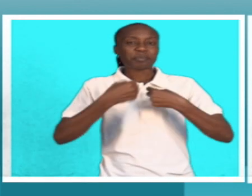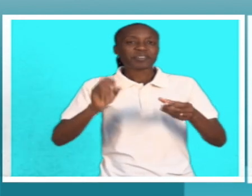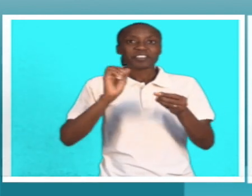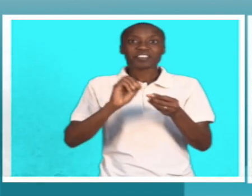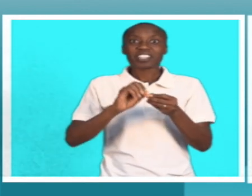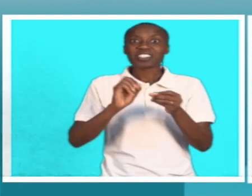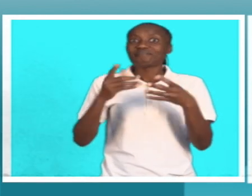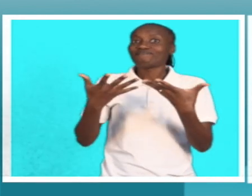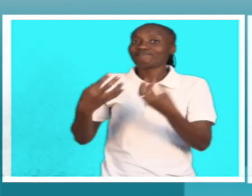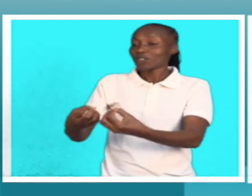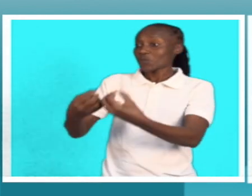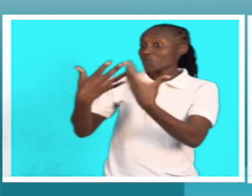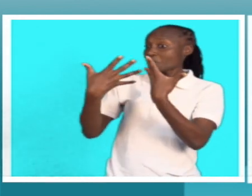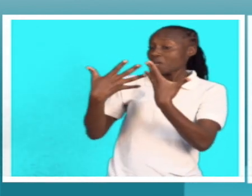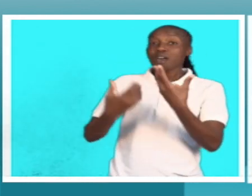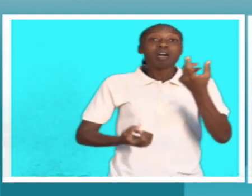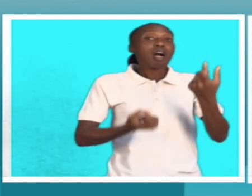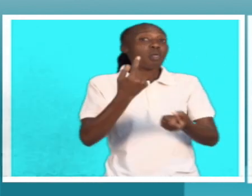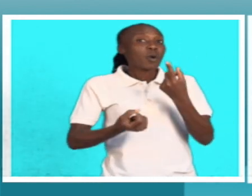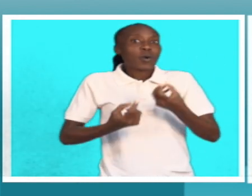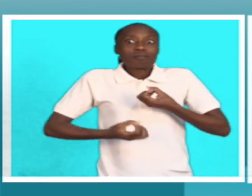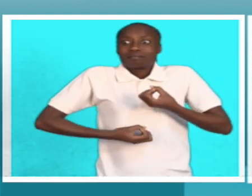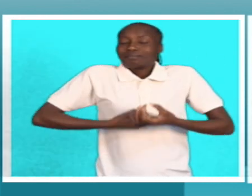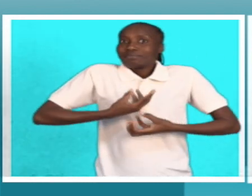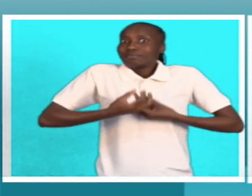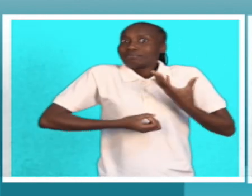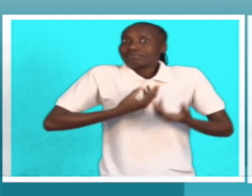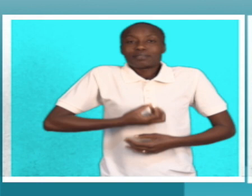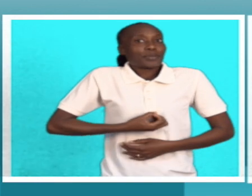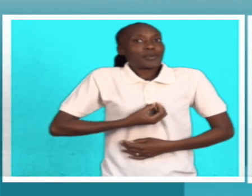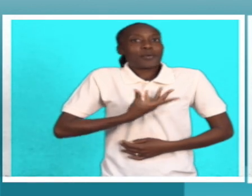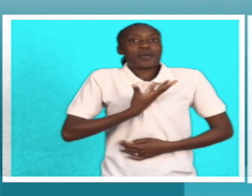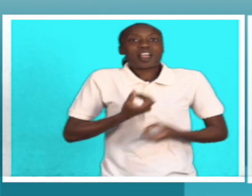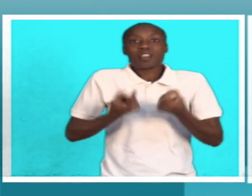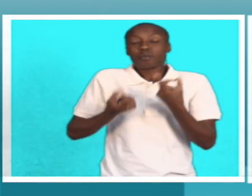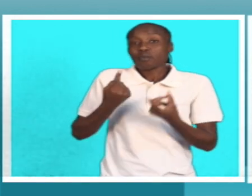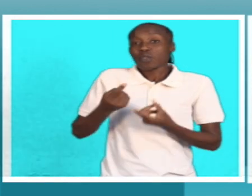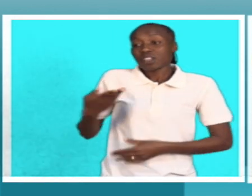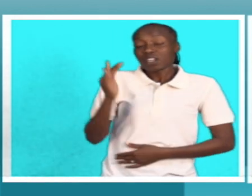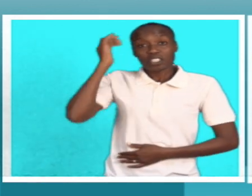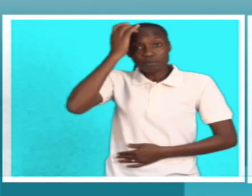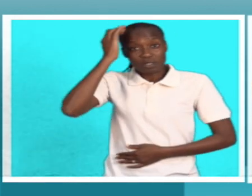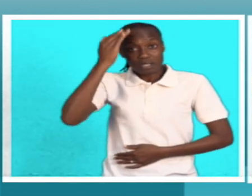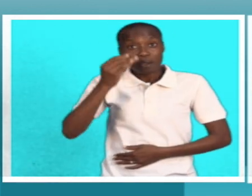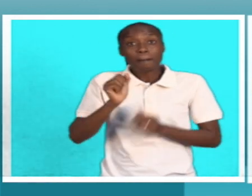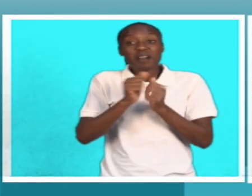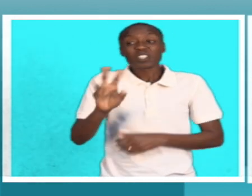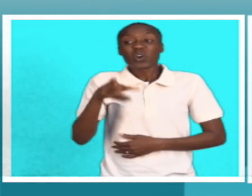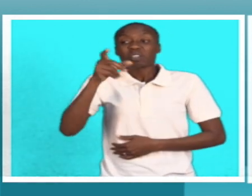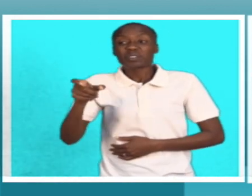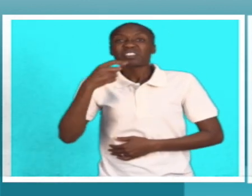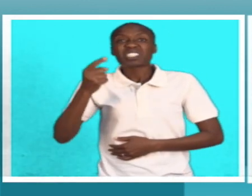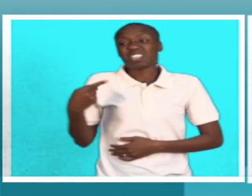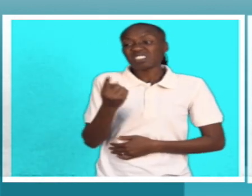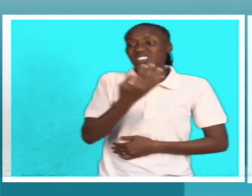capacidade de nos transmitir ou de se inspirar em algo que eles pensam, e alguma coisa dizia, não, essas crianças não podem